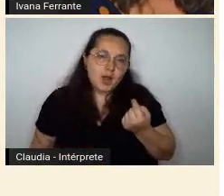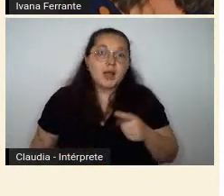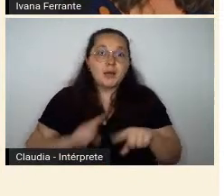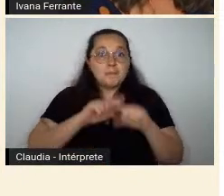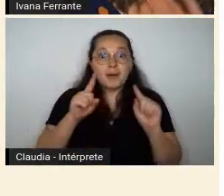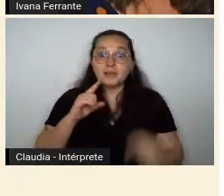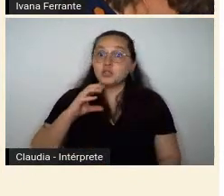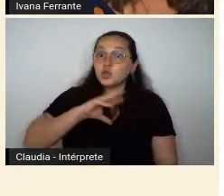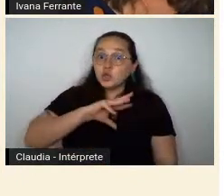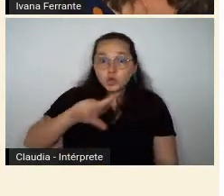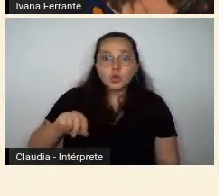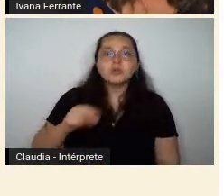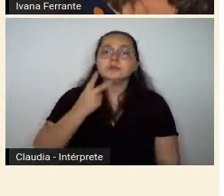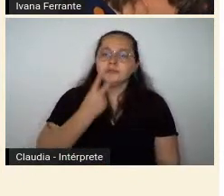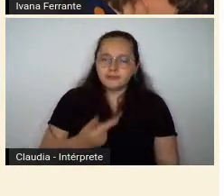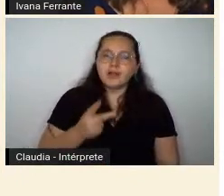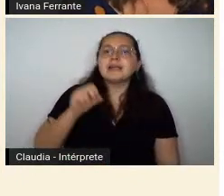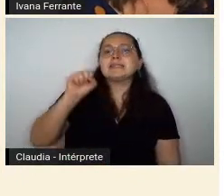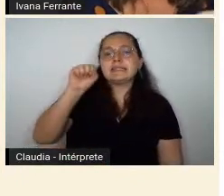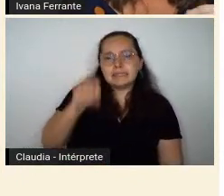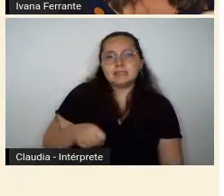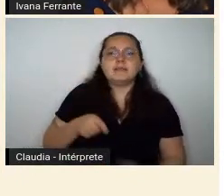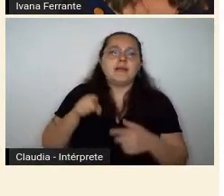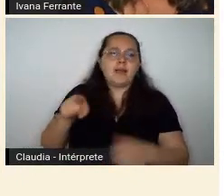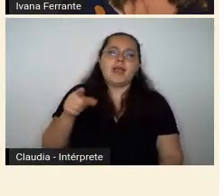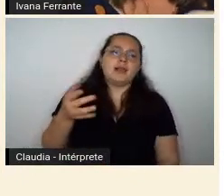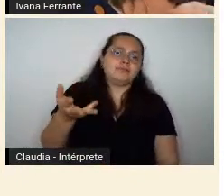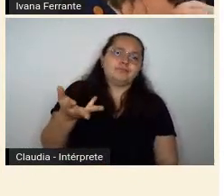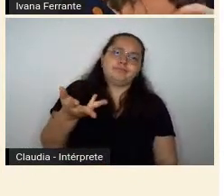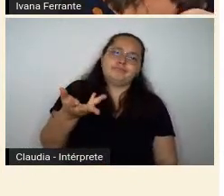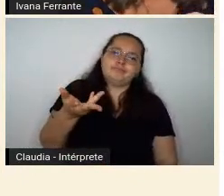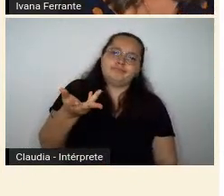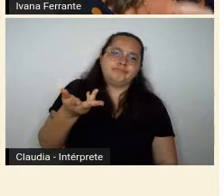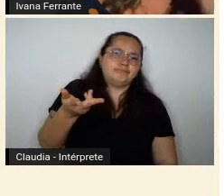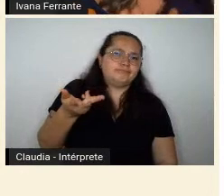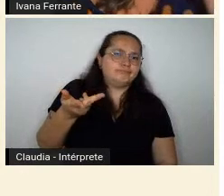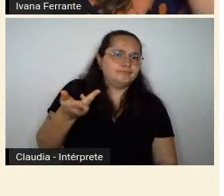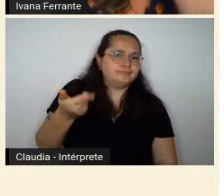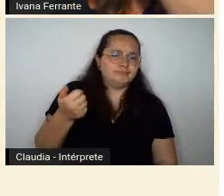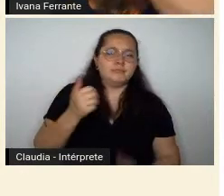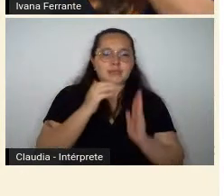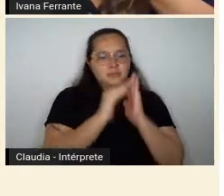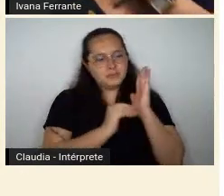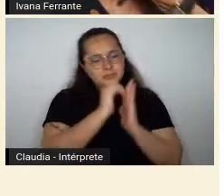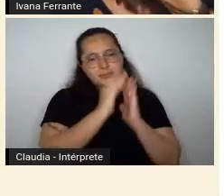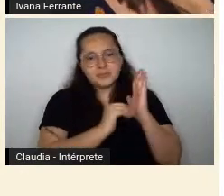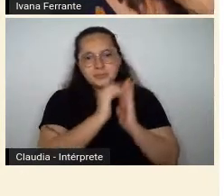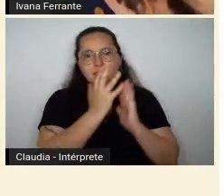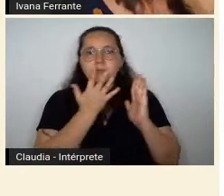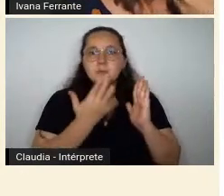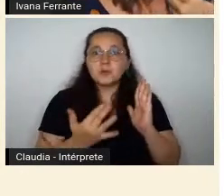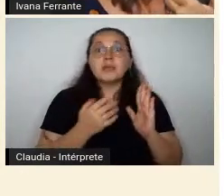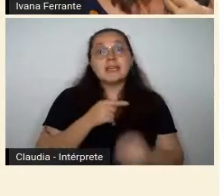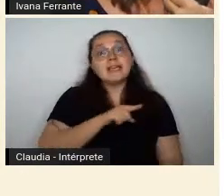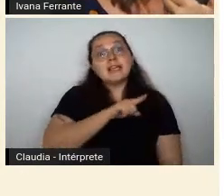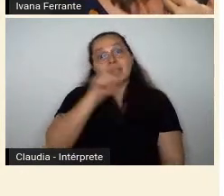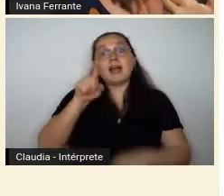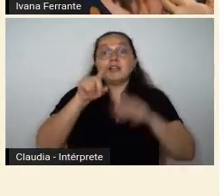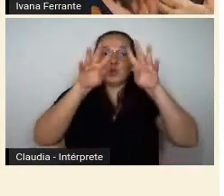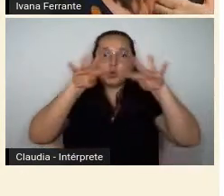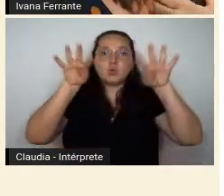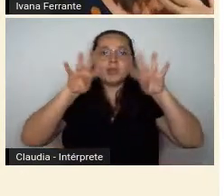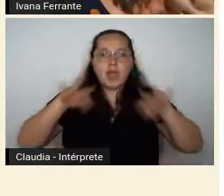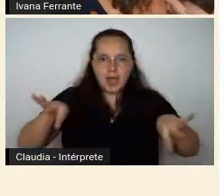fazem menção a esse aspecto, porque ela leva para o Teatro Municipal da Semana da Arte